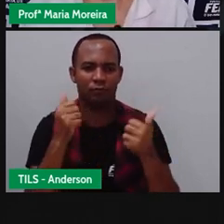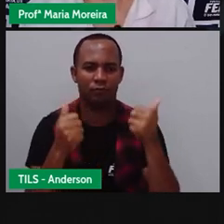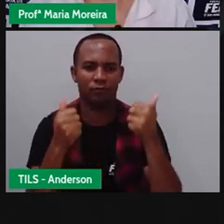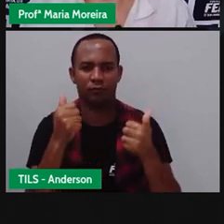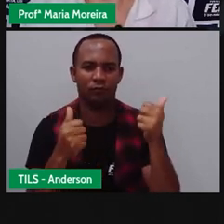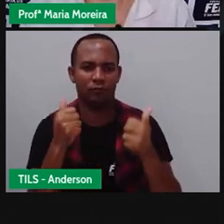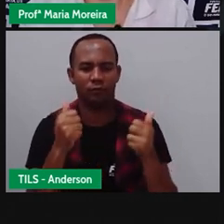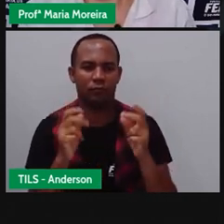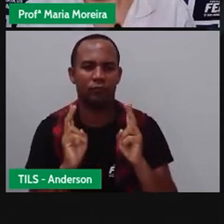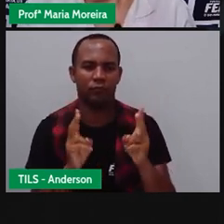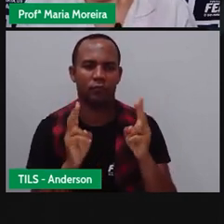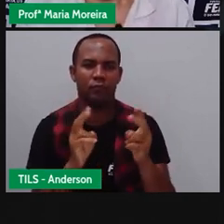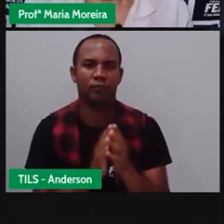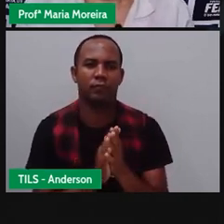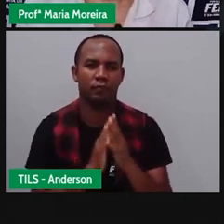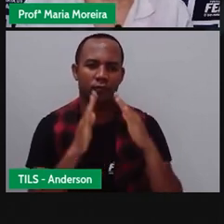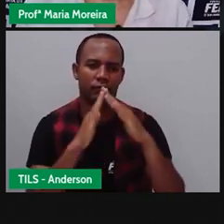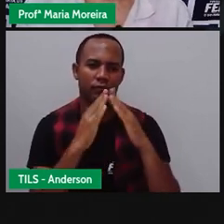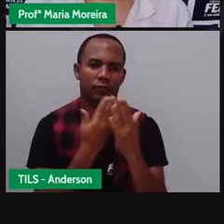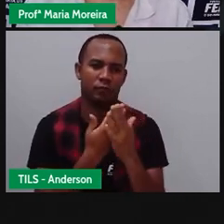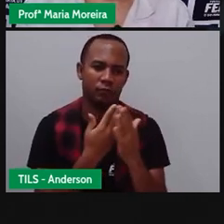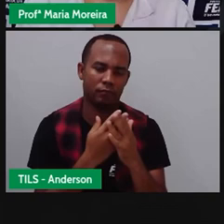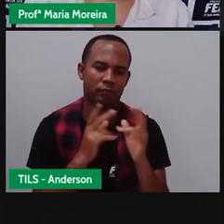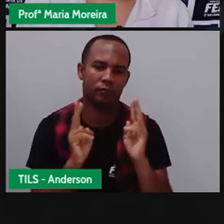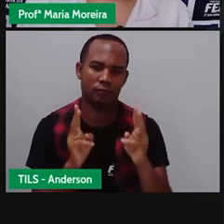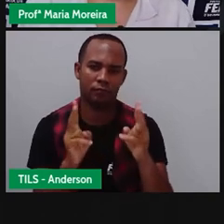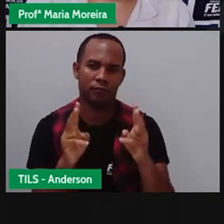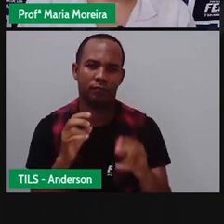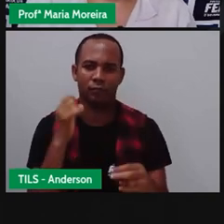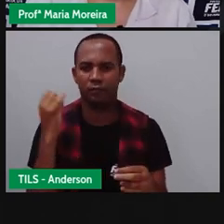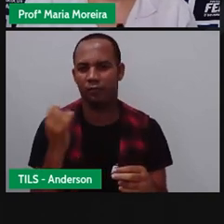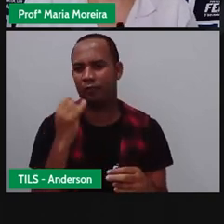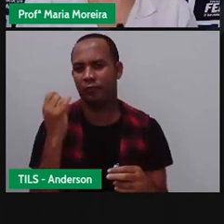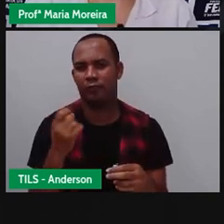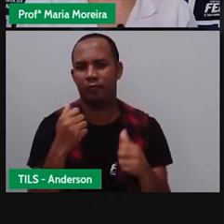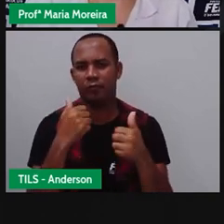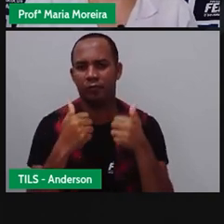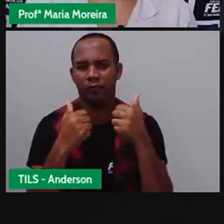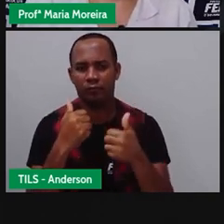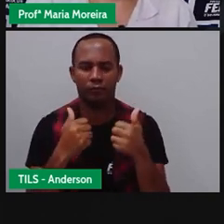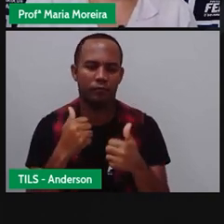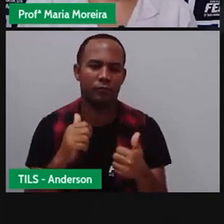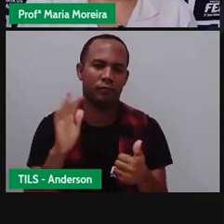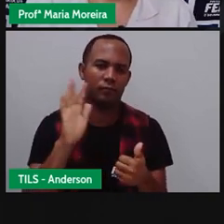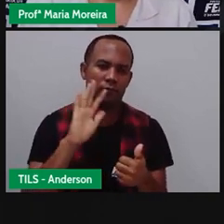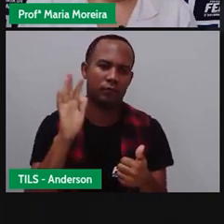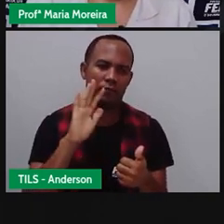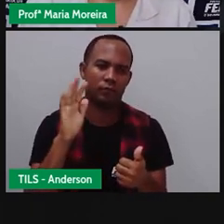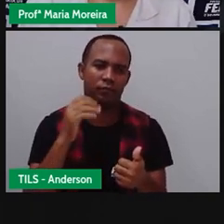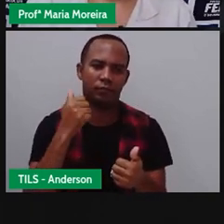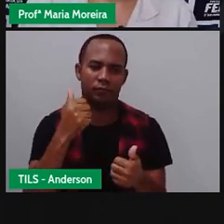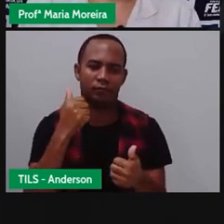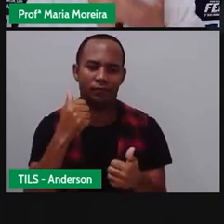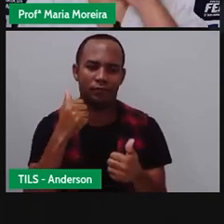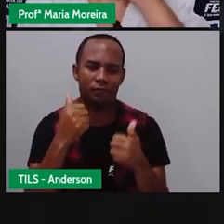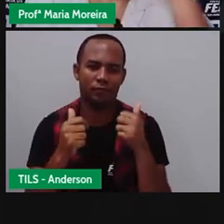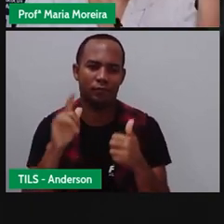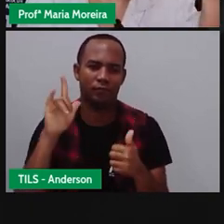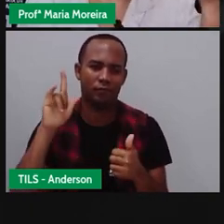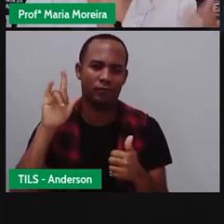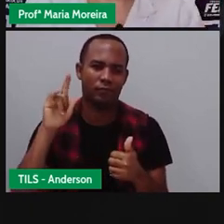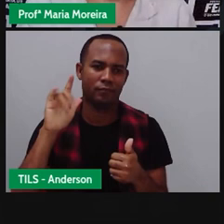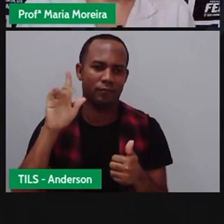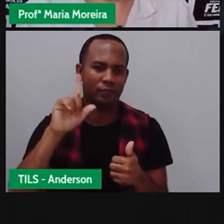exercício que a PRO deixou para vocês. E encaminhem aí para o Instagram da Seduc. Marquem a Seduc.